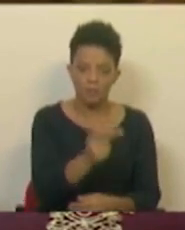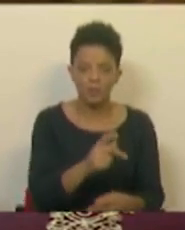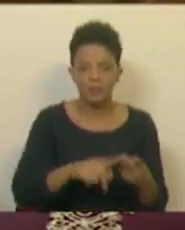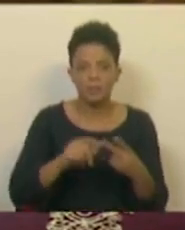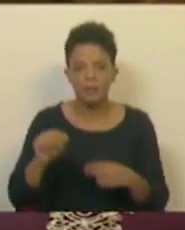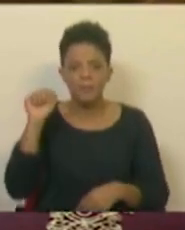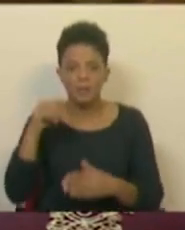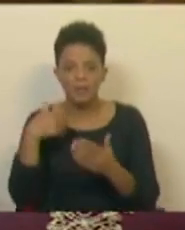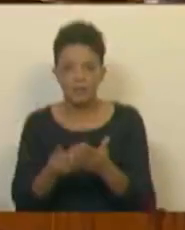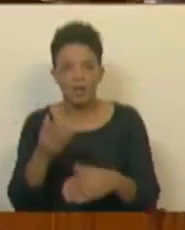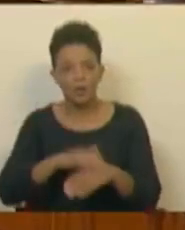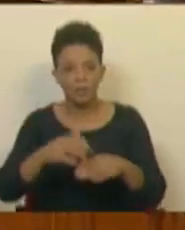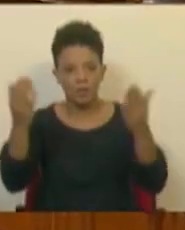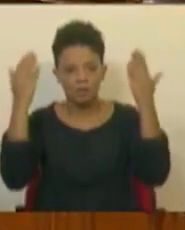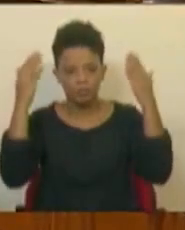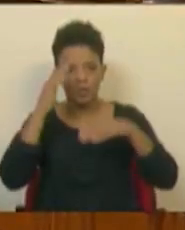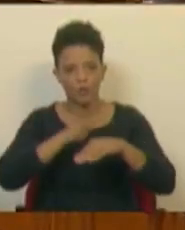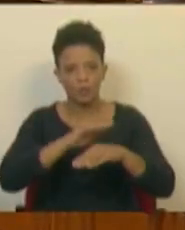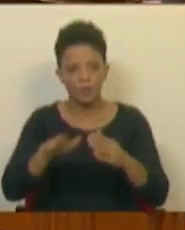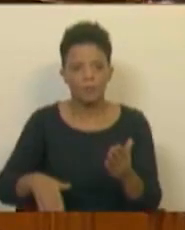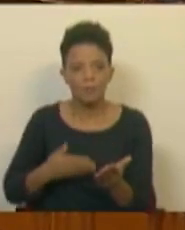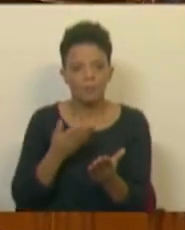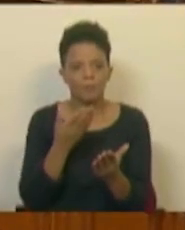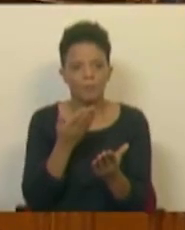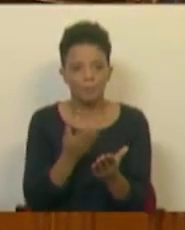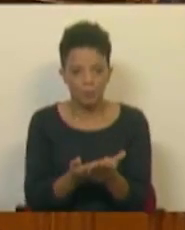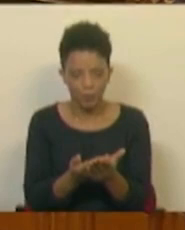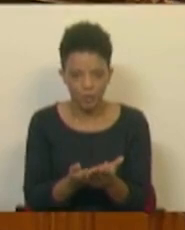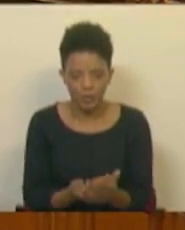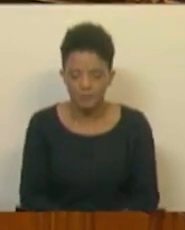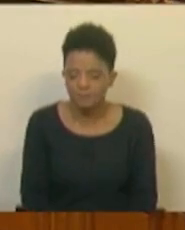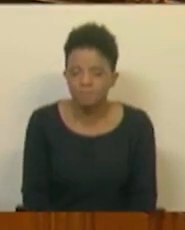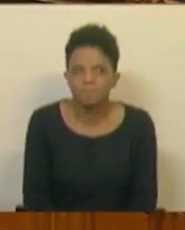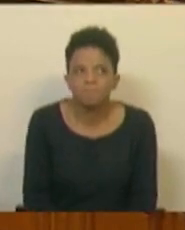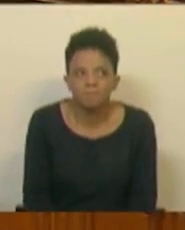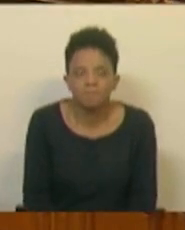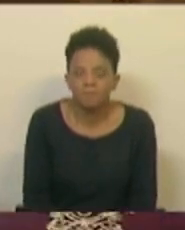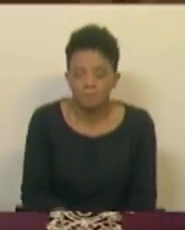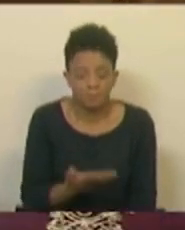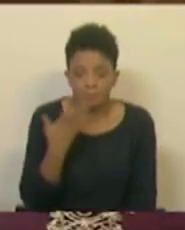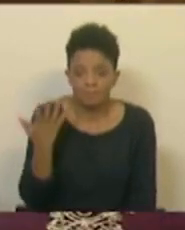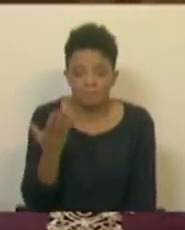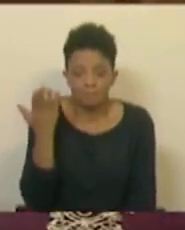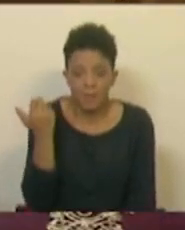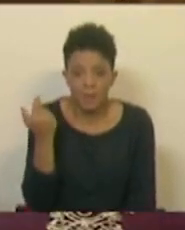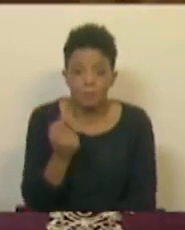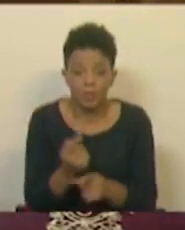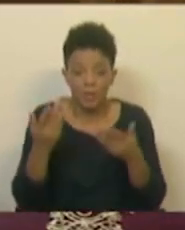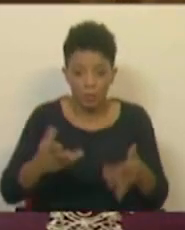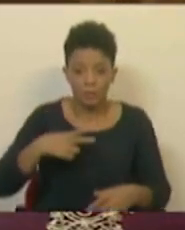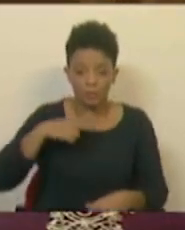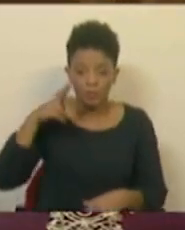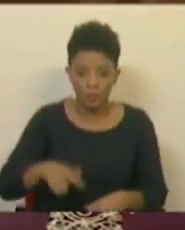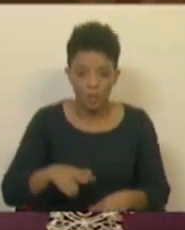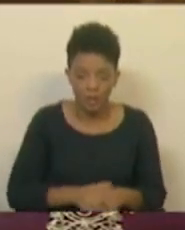um ao PCP para o saudar por uma iniciativa que é absolutamente tempestiva, porque neste momento em